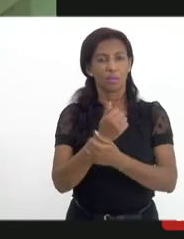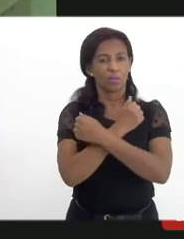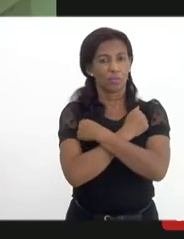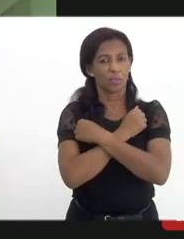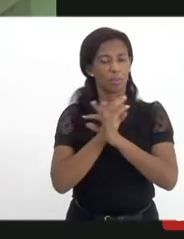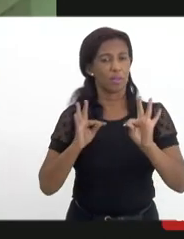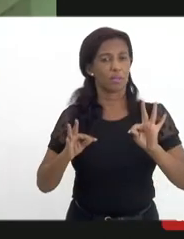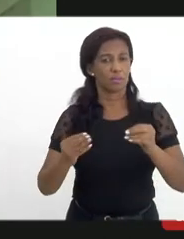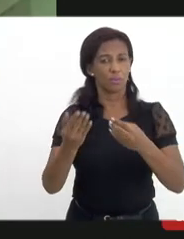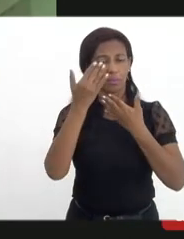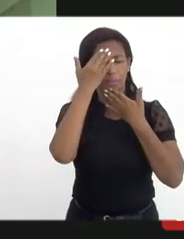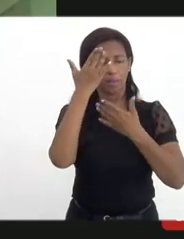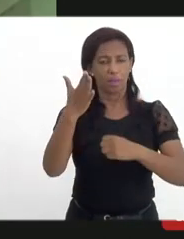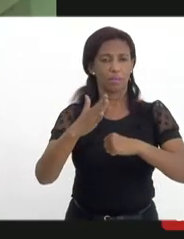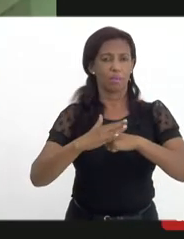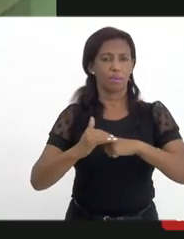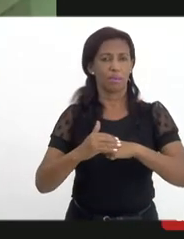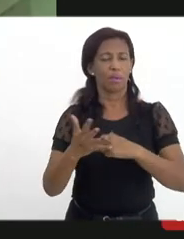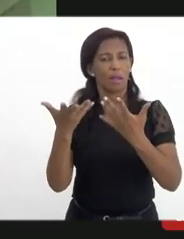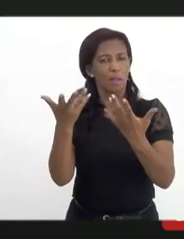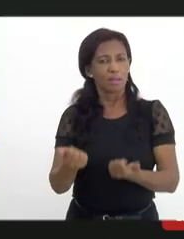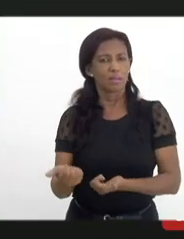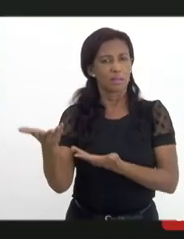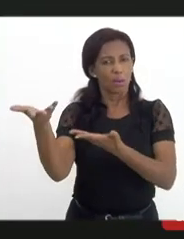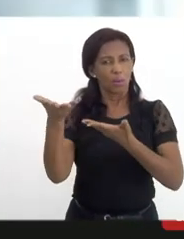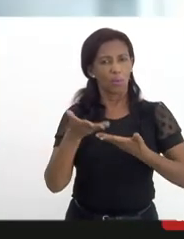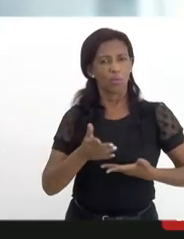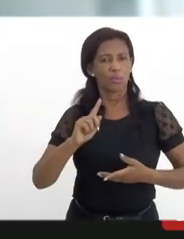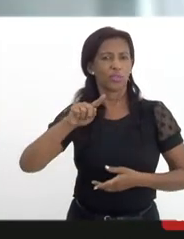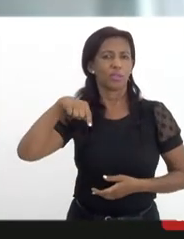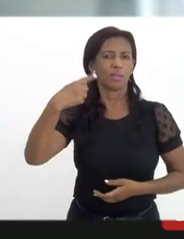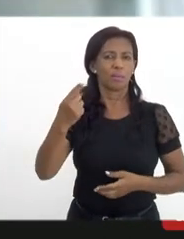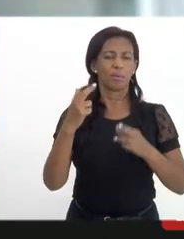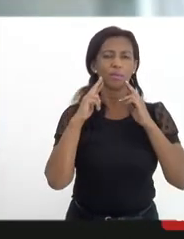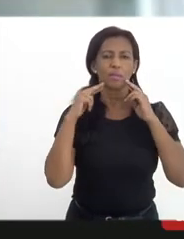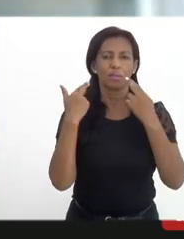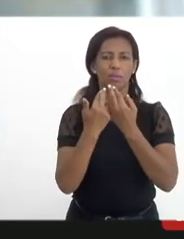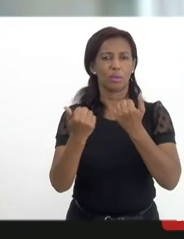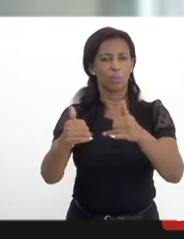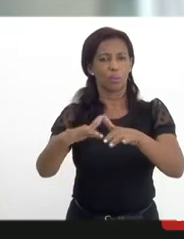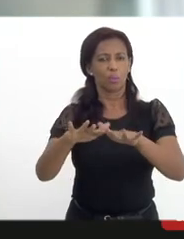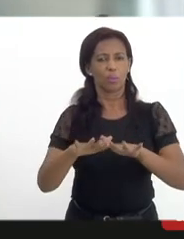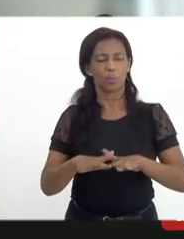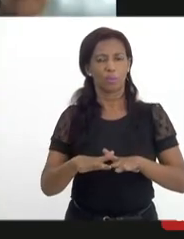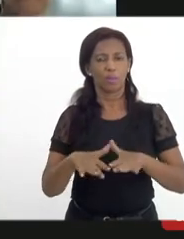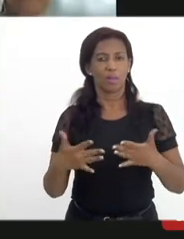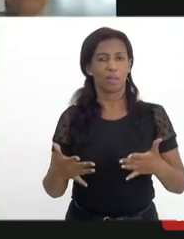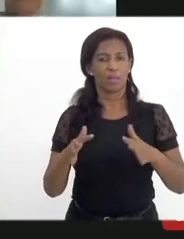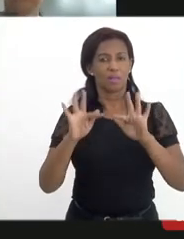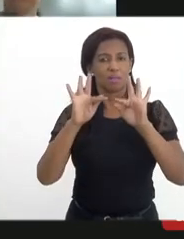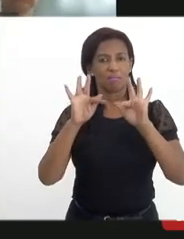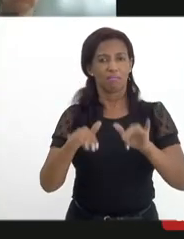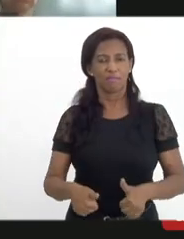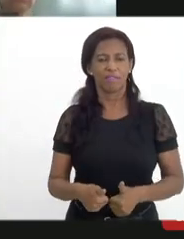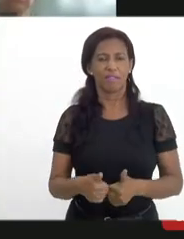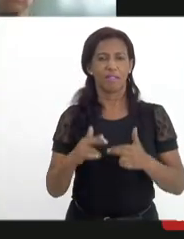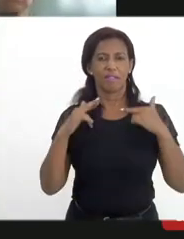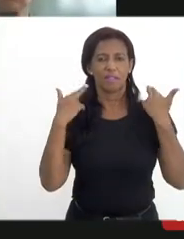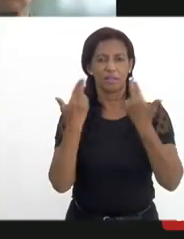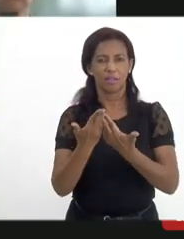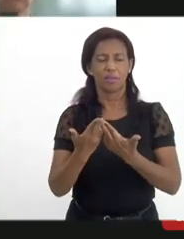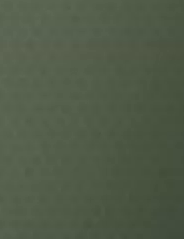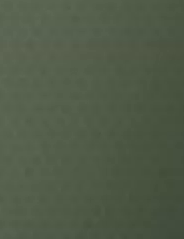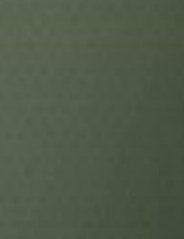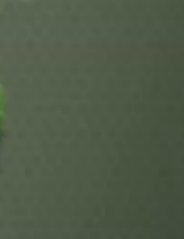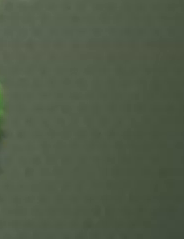a todos, obrigado pelo carinho, obrigado por aceitar o nosso convite e até a nossa próxima audiência pública. E assim declaro encerrado a nossa audiência.